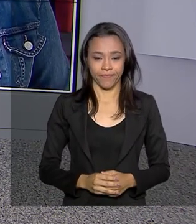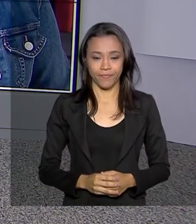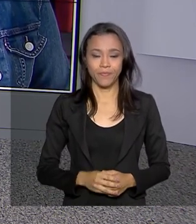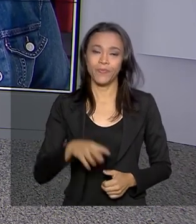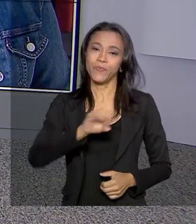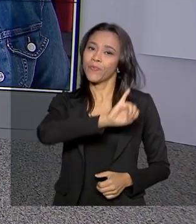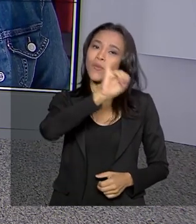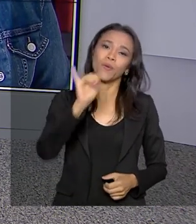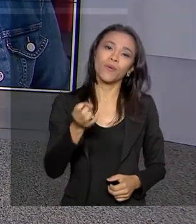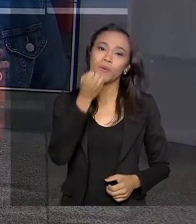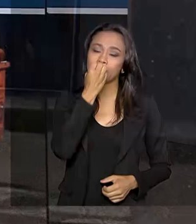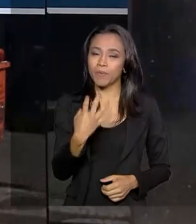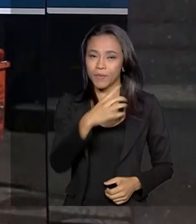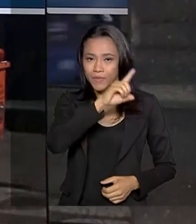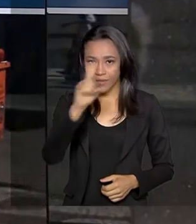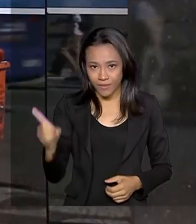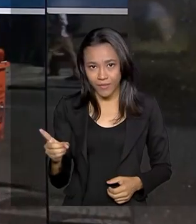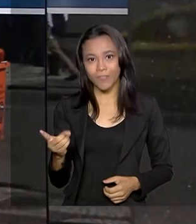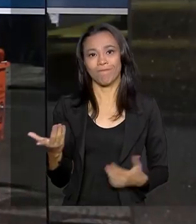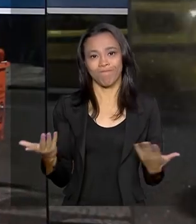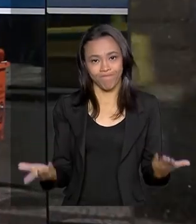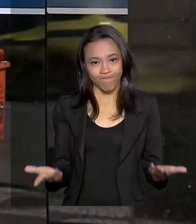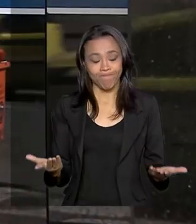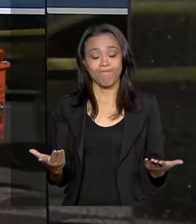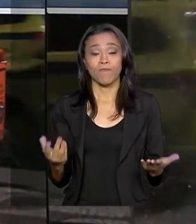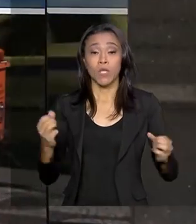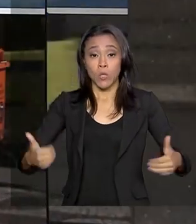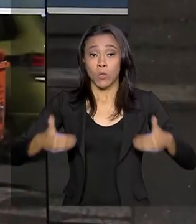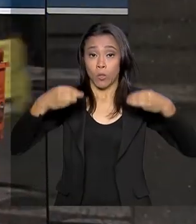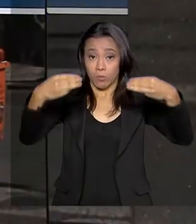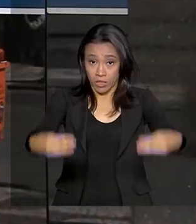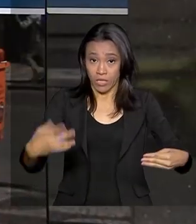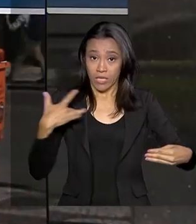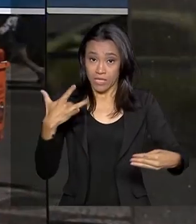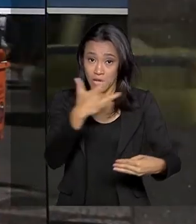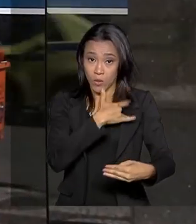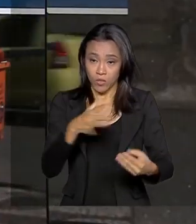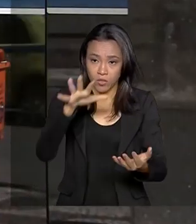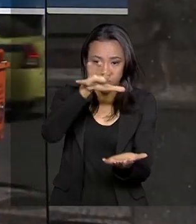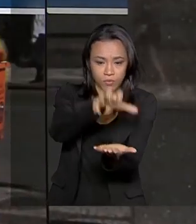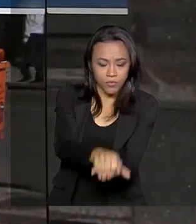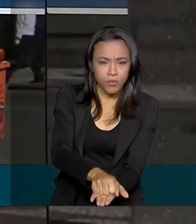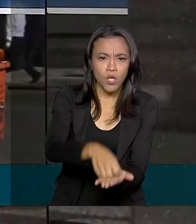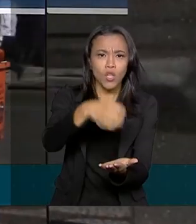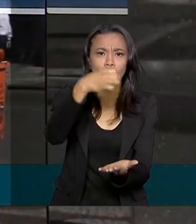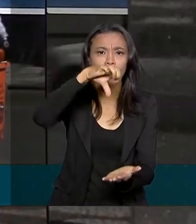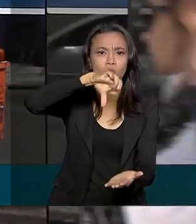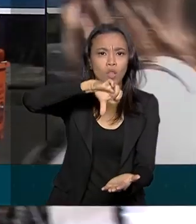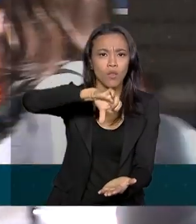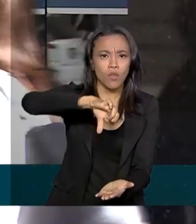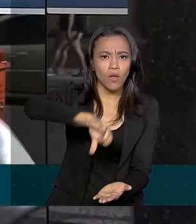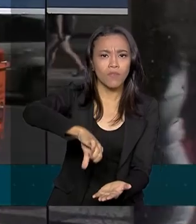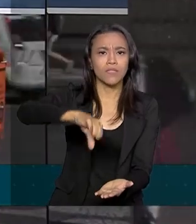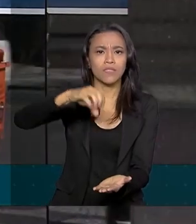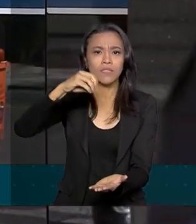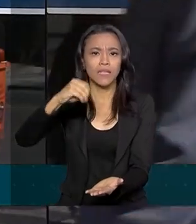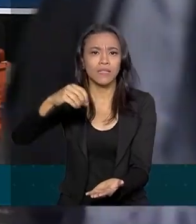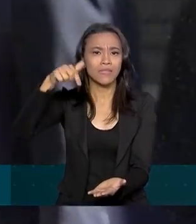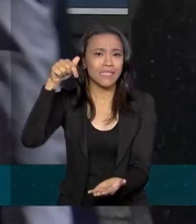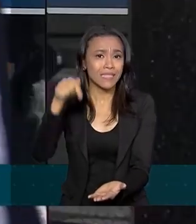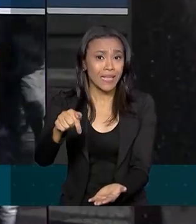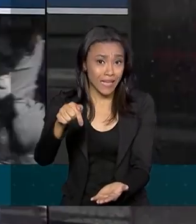Oi, Renata, bom dia. Pois é, o Ministério da Saúde registrou 907 casos nos últimos 90